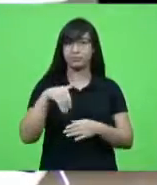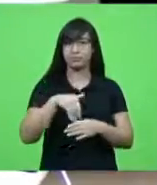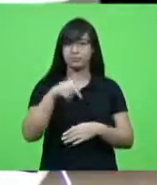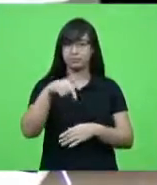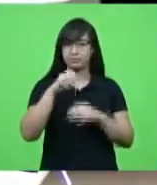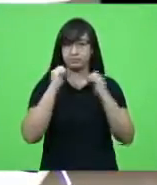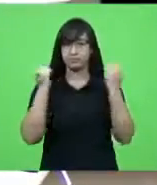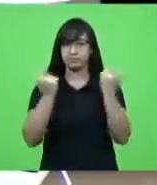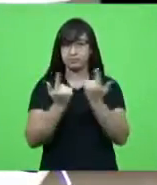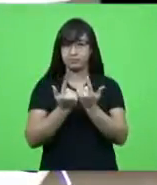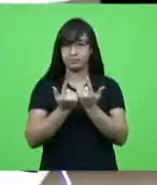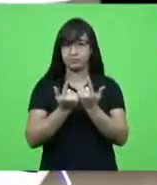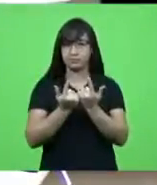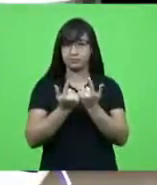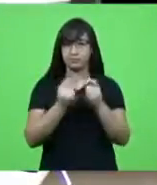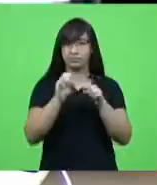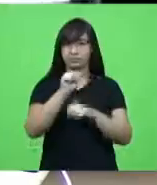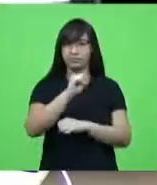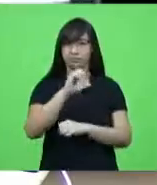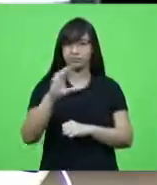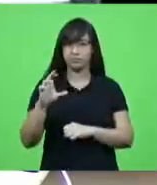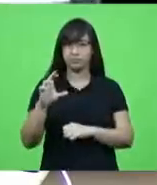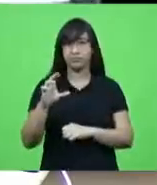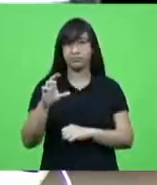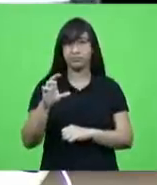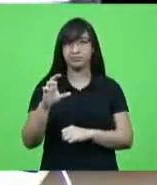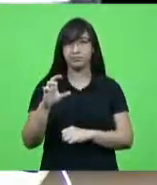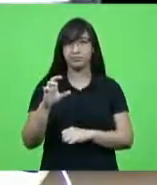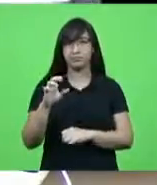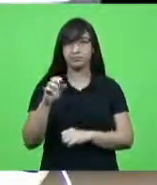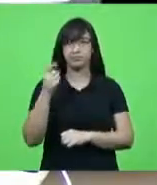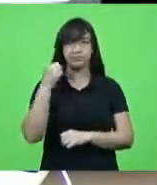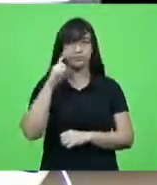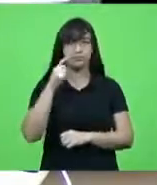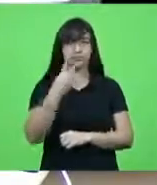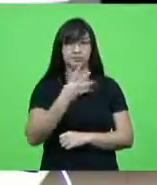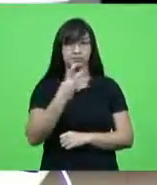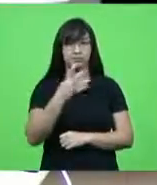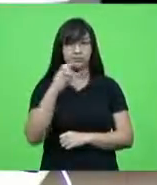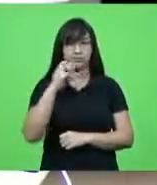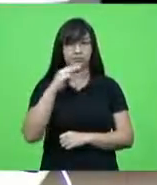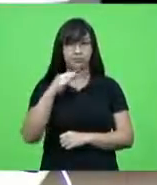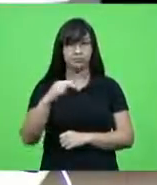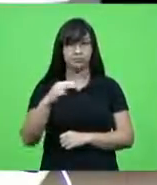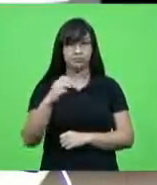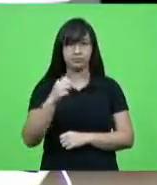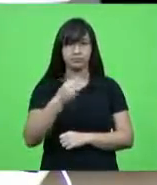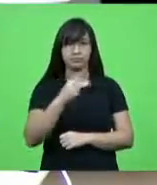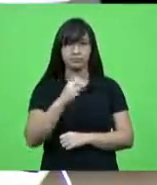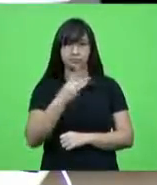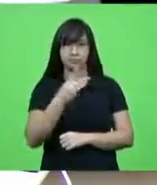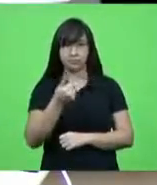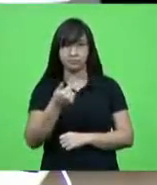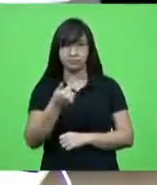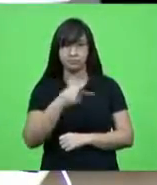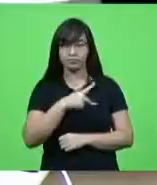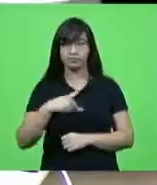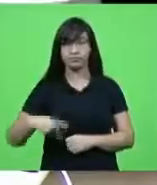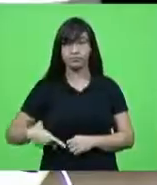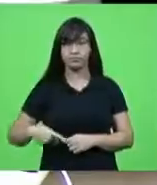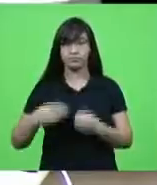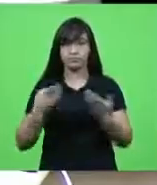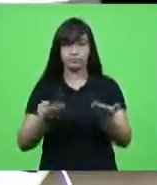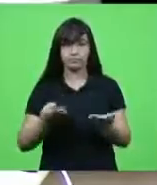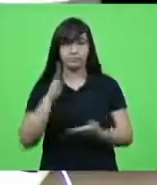Legislativa do Estado de Santa Catarina, realizada em 4 de março de 2021. Sobre a presidência do deputado Nilson